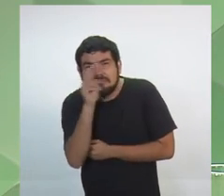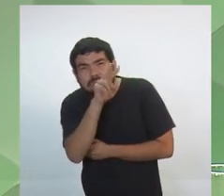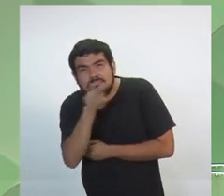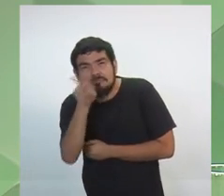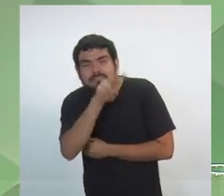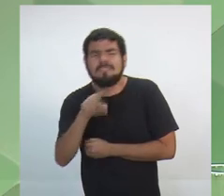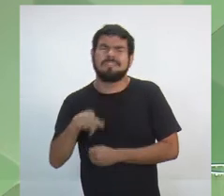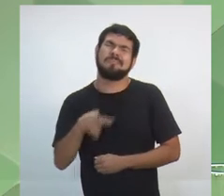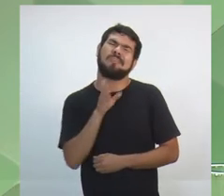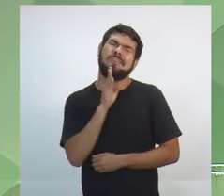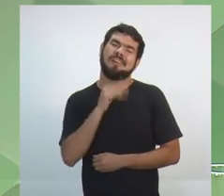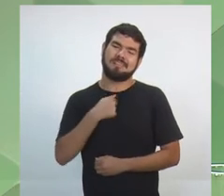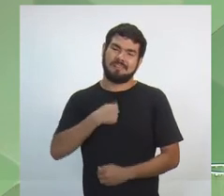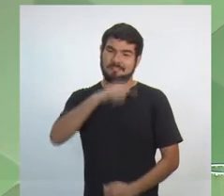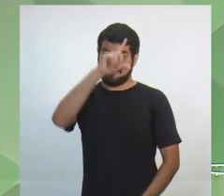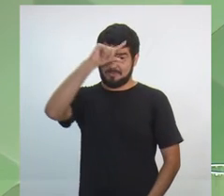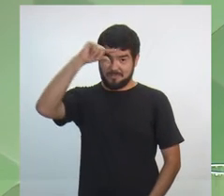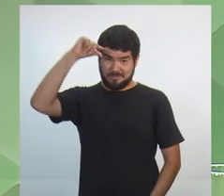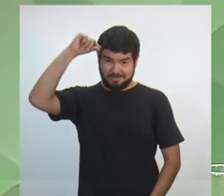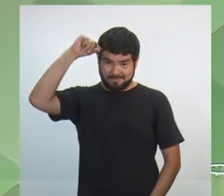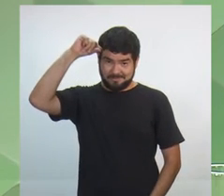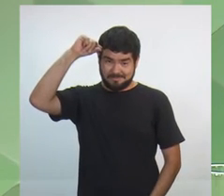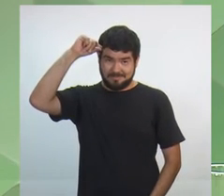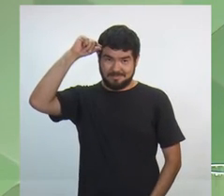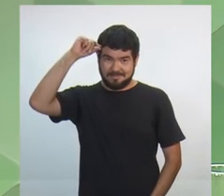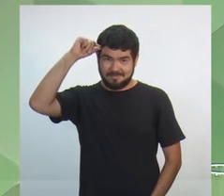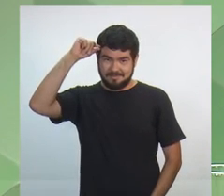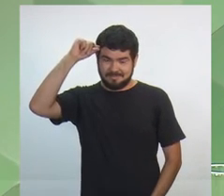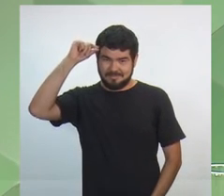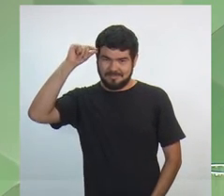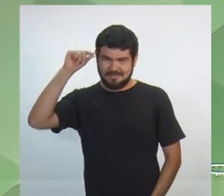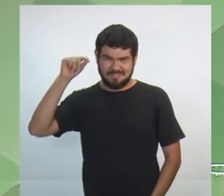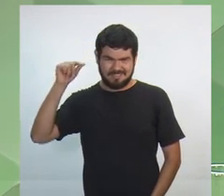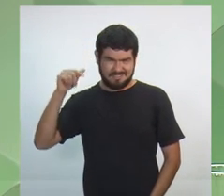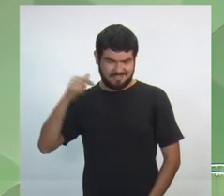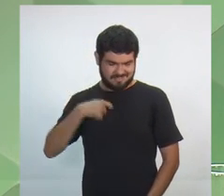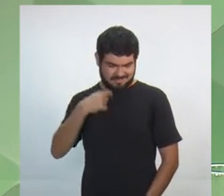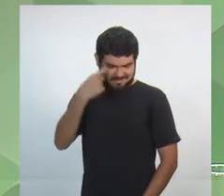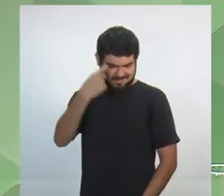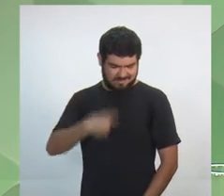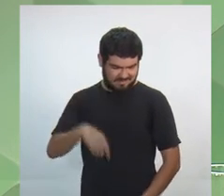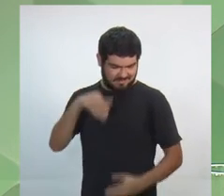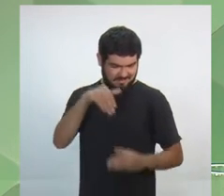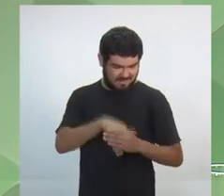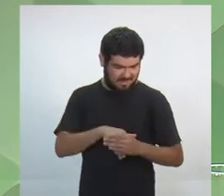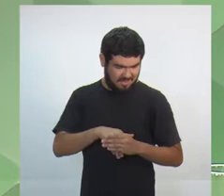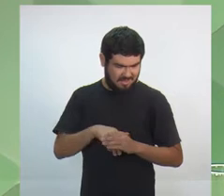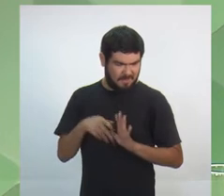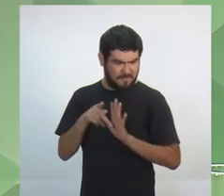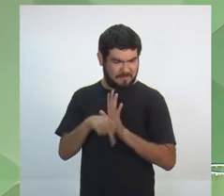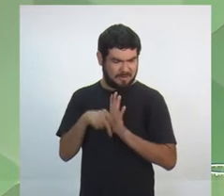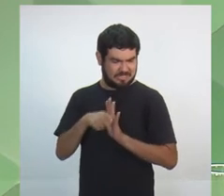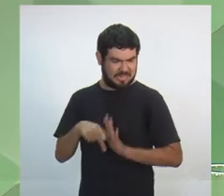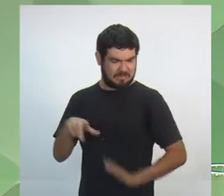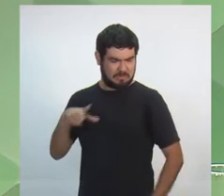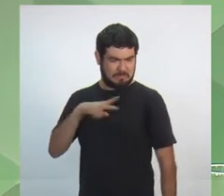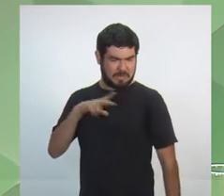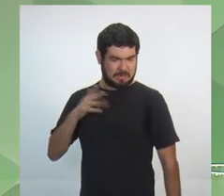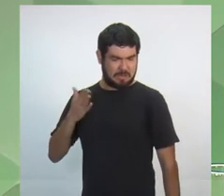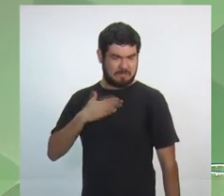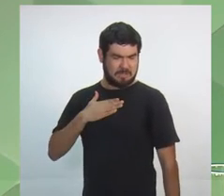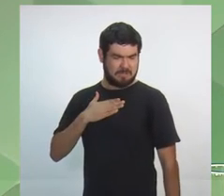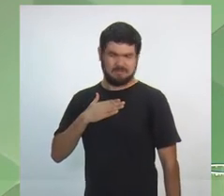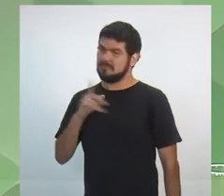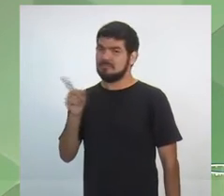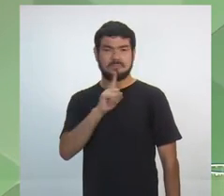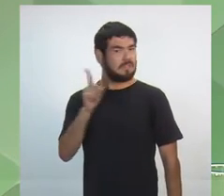Eu sou o Wilson Lima. Essa candidatura não é um projeto pessoal. Ela não me pertence. Ela